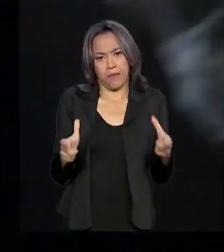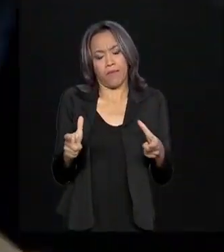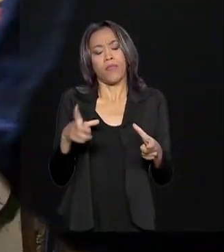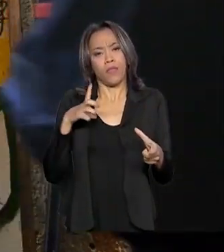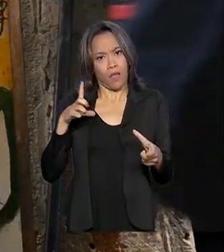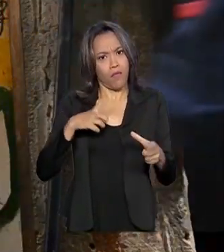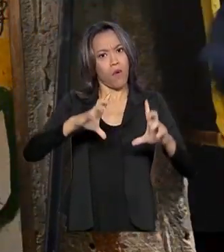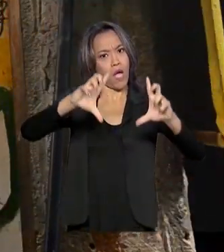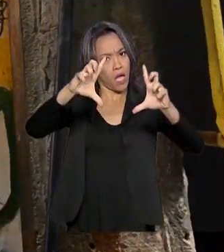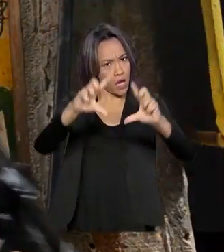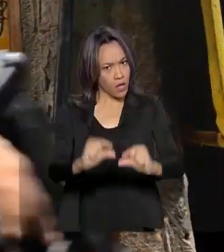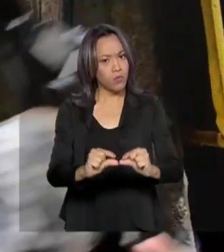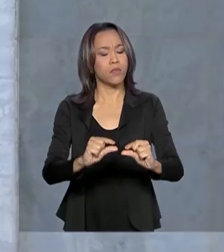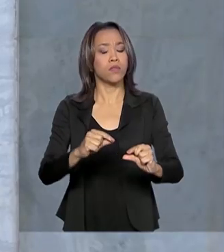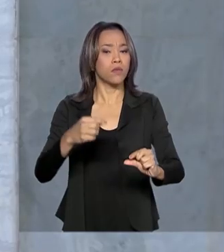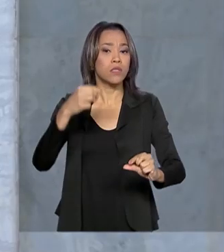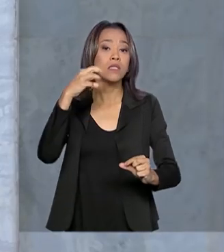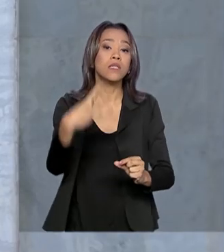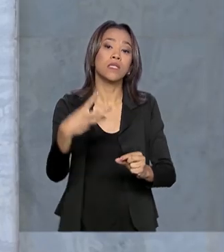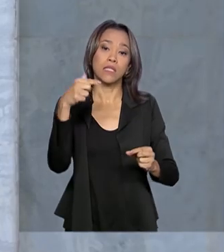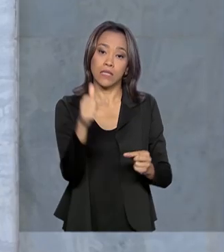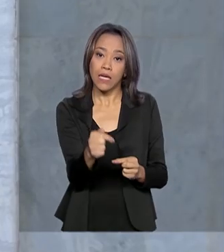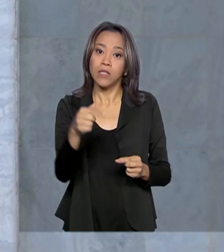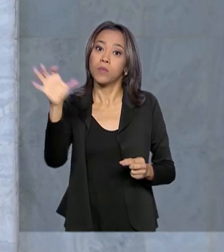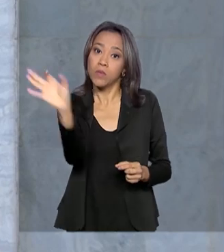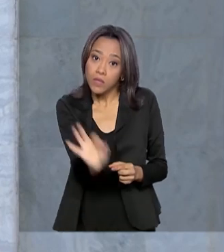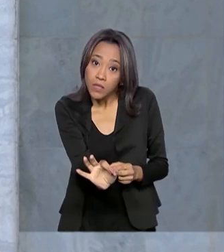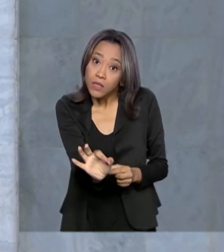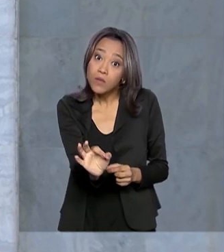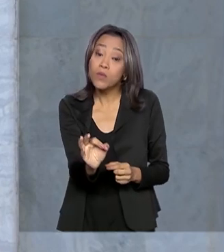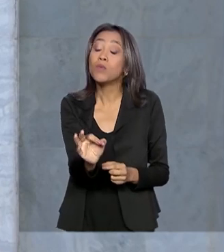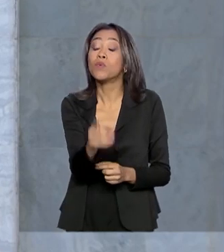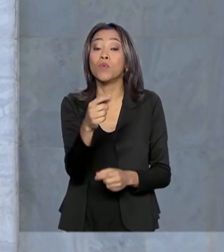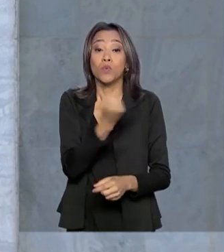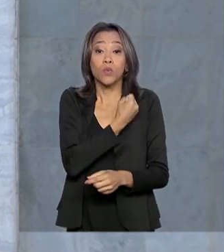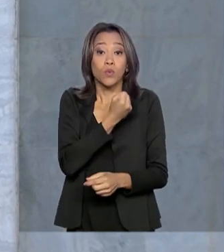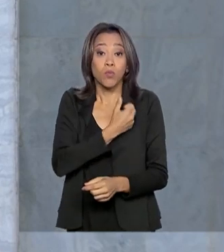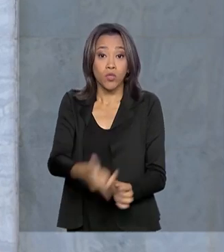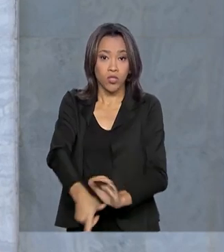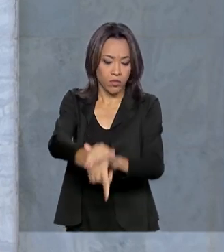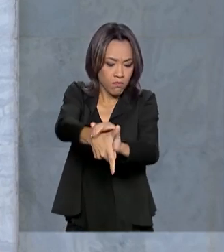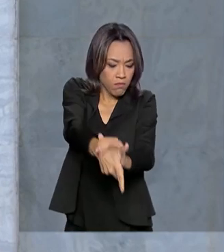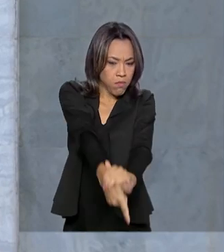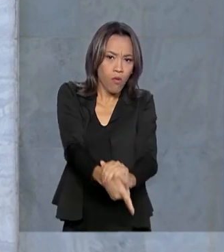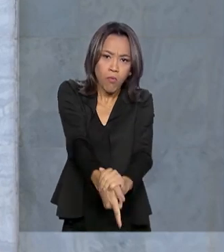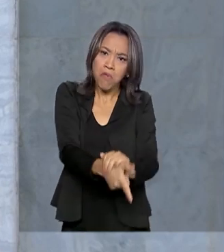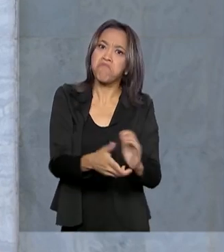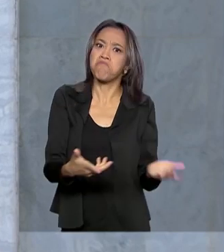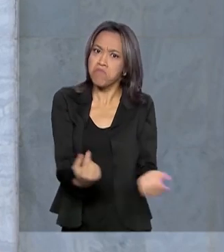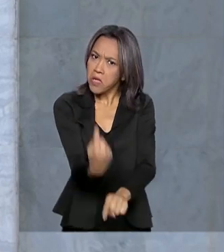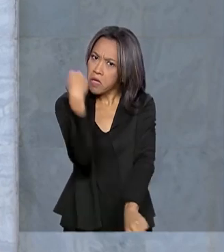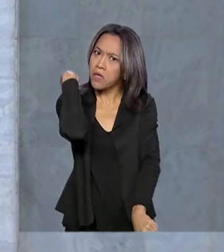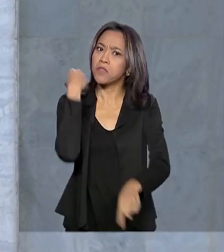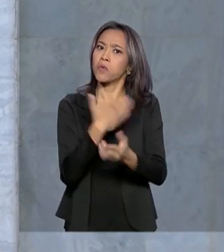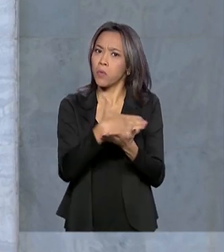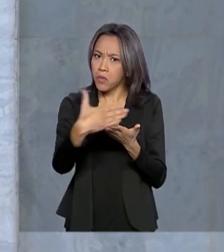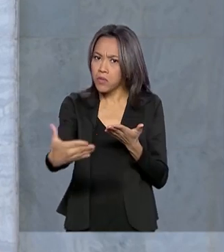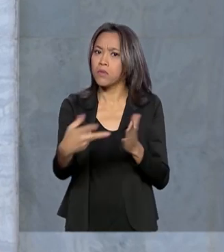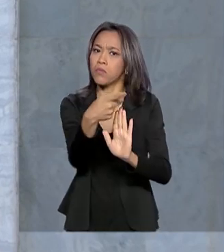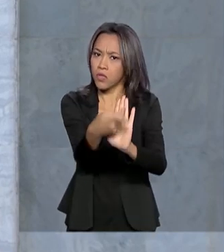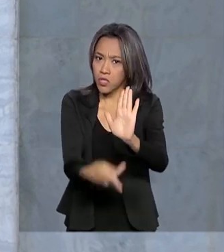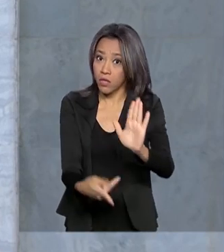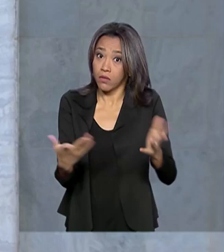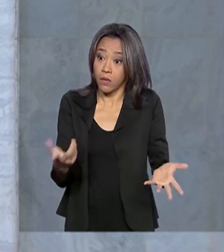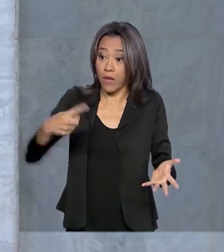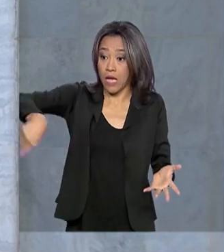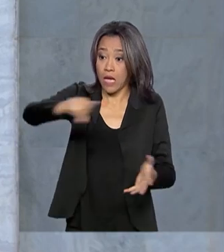houve uma redução de mais de 37% no número de homicídios nessas regiões desde que o projeto começou. Bem, os militares, eles